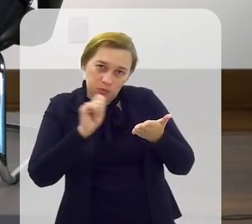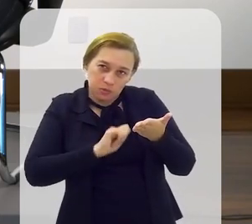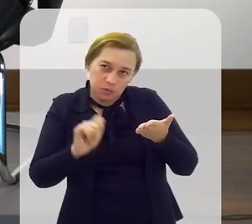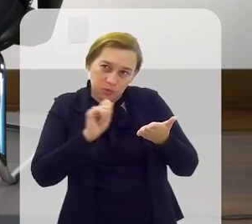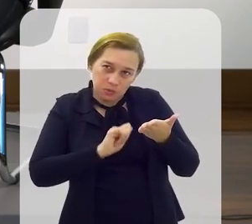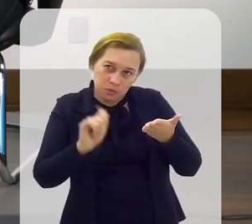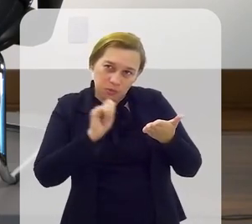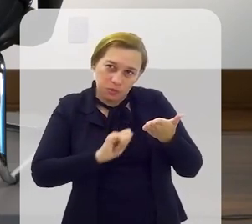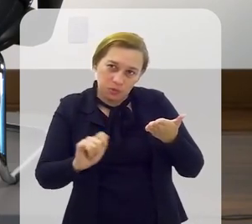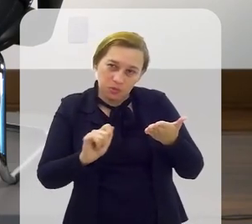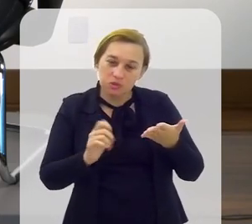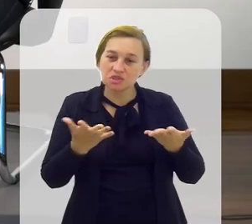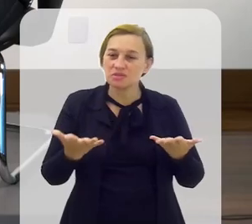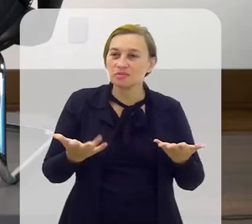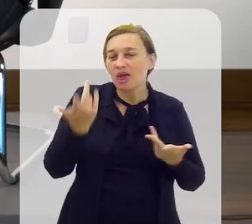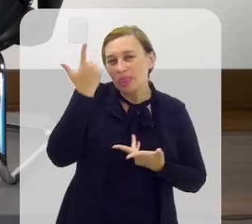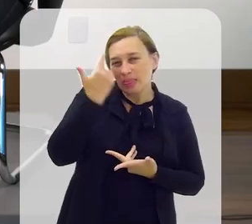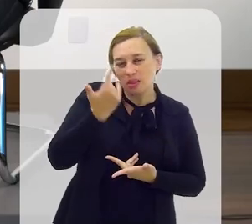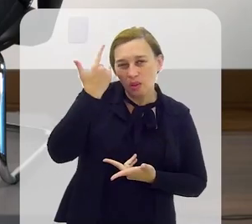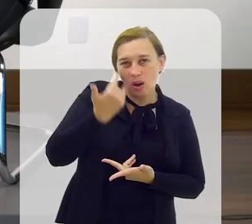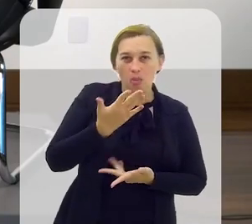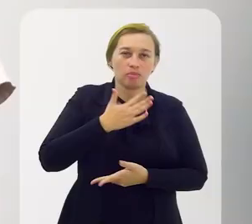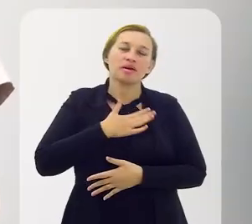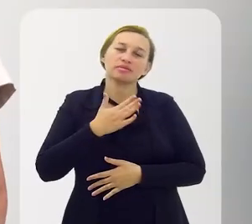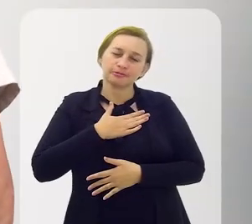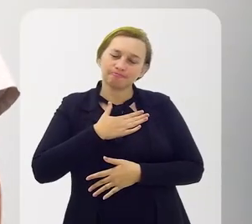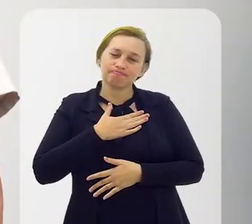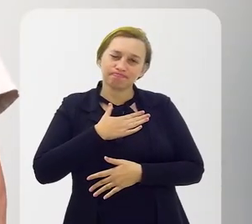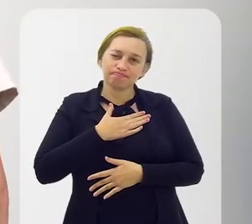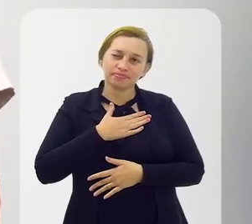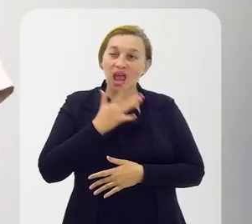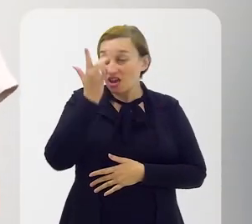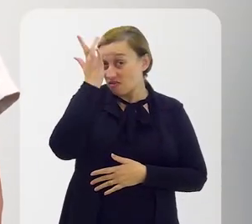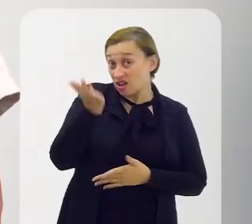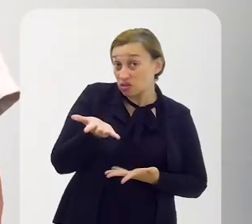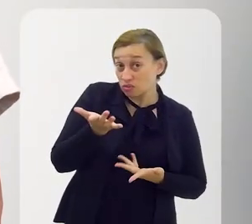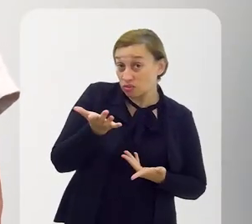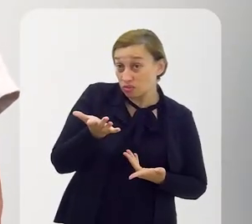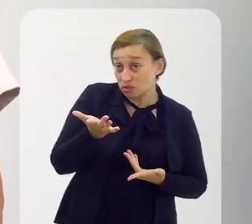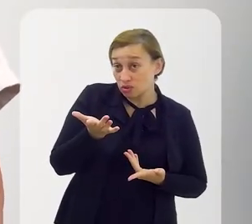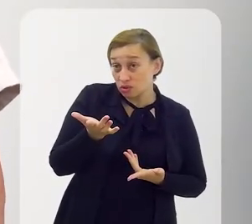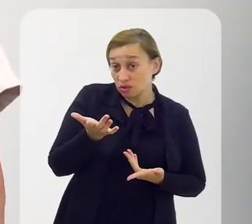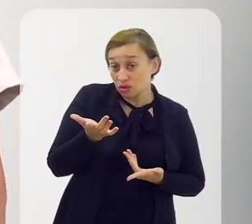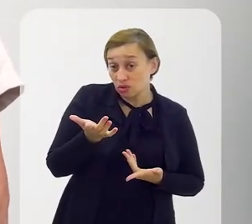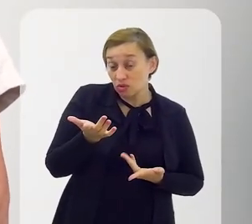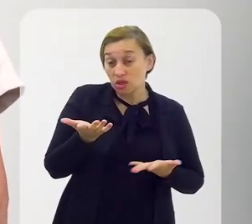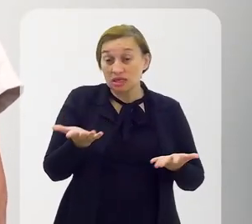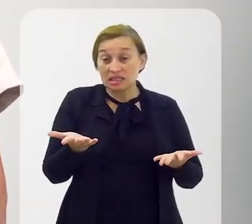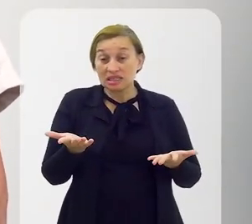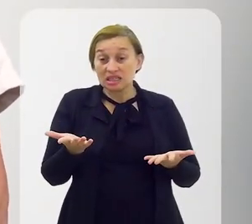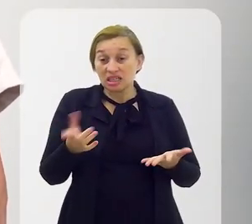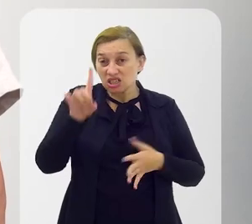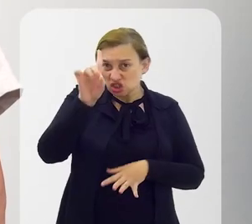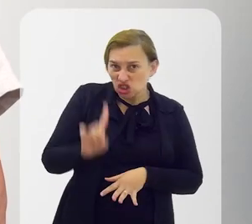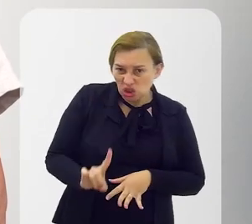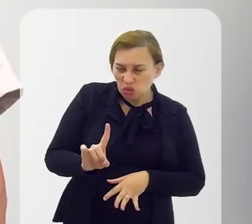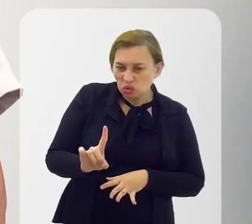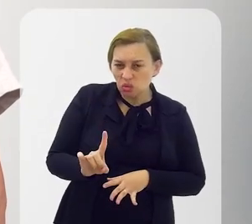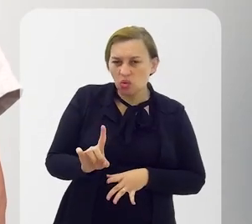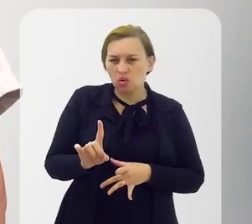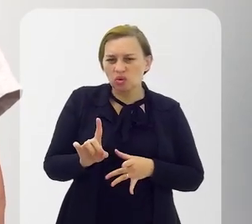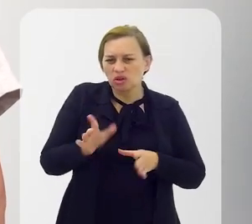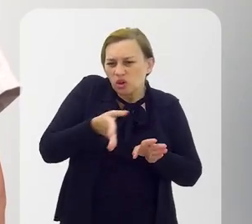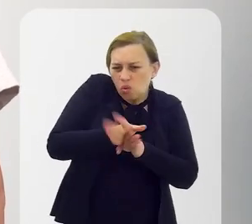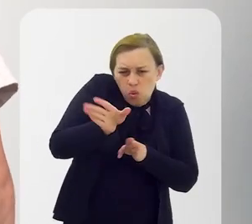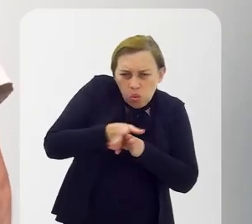natural para mim Escrever era muito fácil E dirigir E dirigir